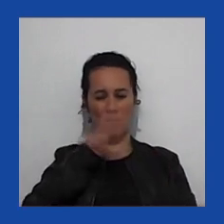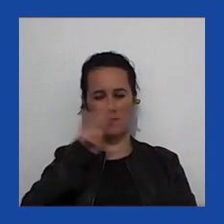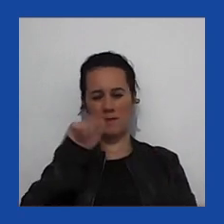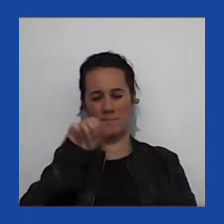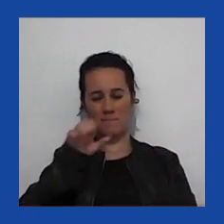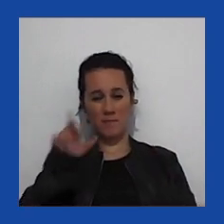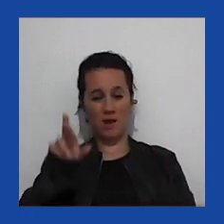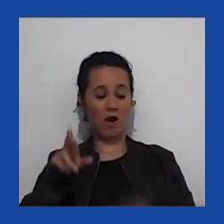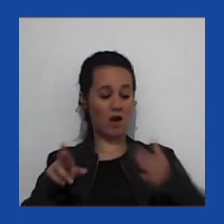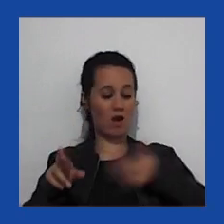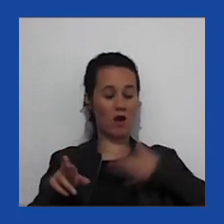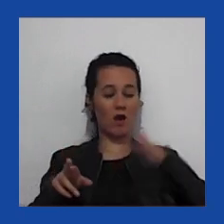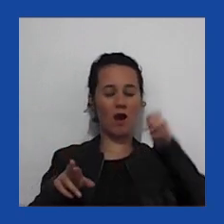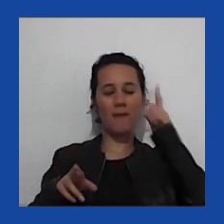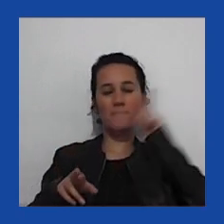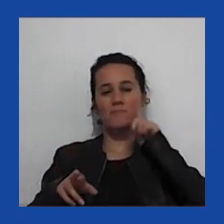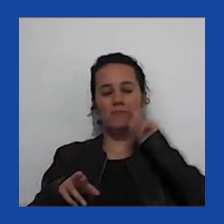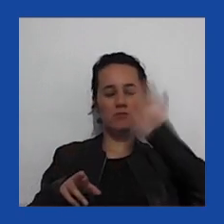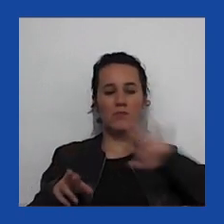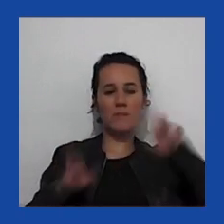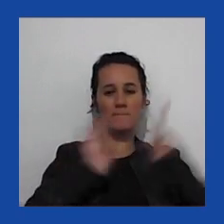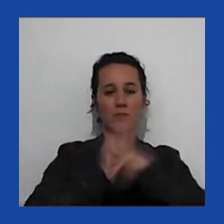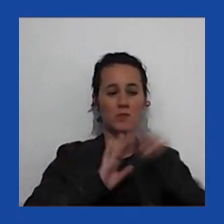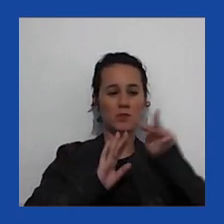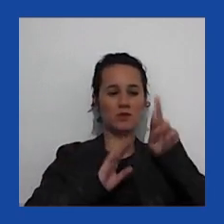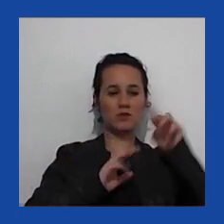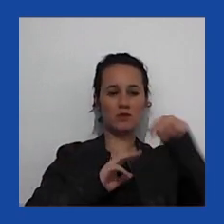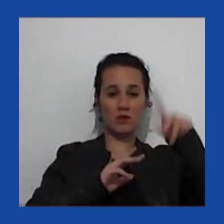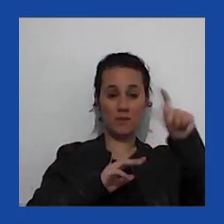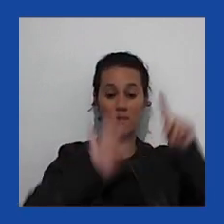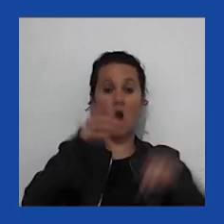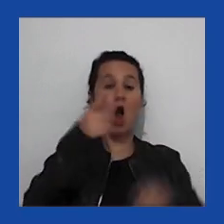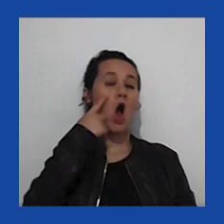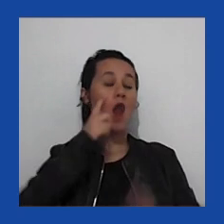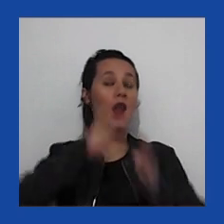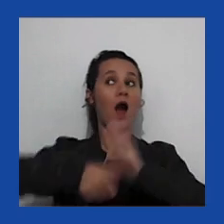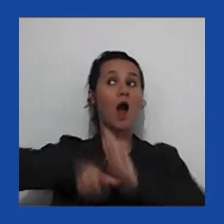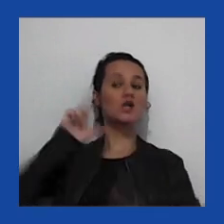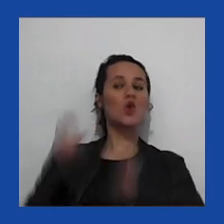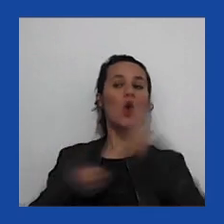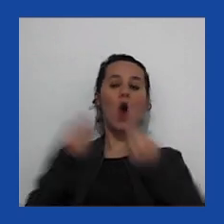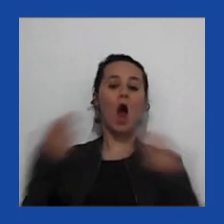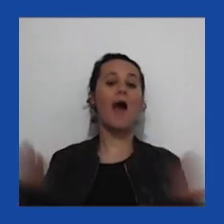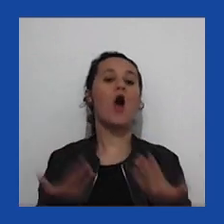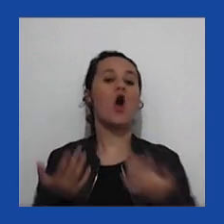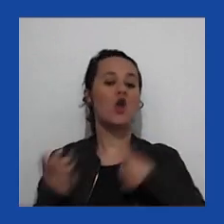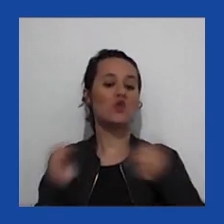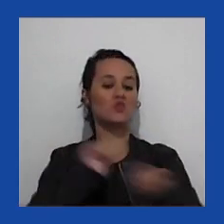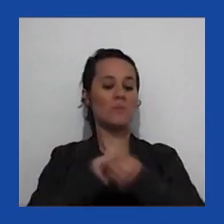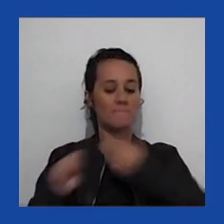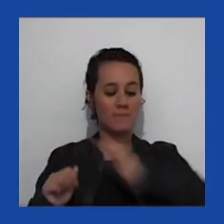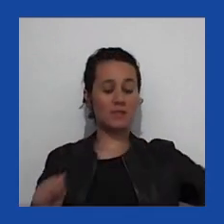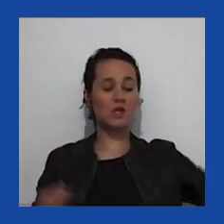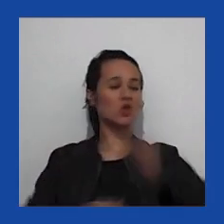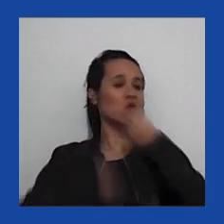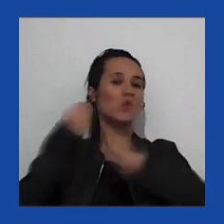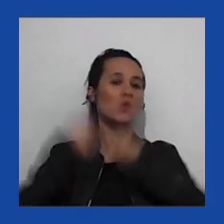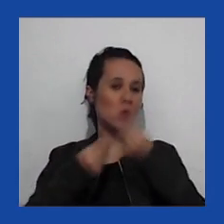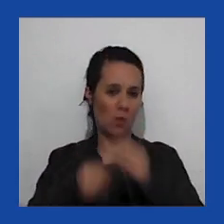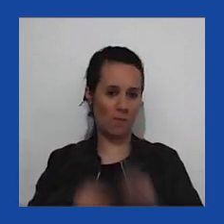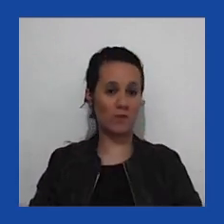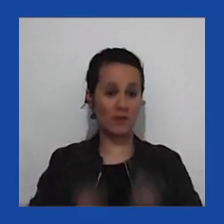minha e a nação anti-minha candidatura. E ele até falou que se não fossem os Estados